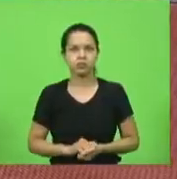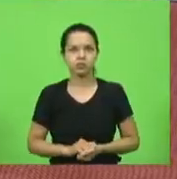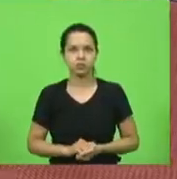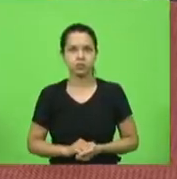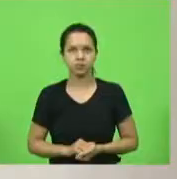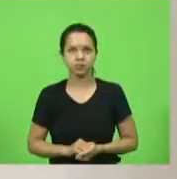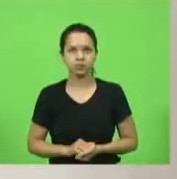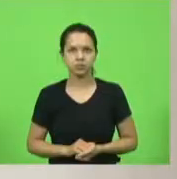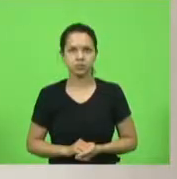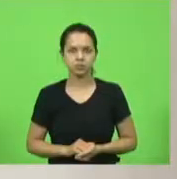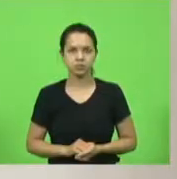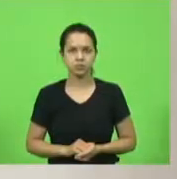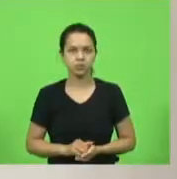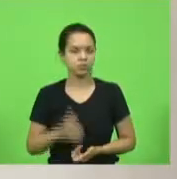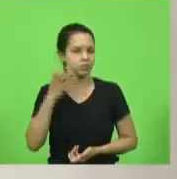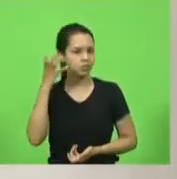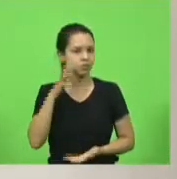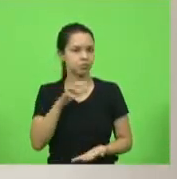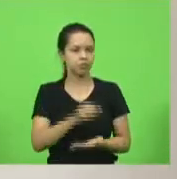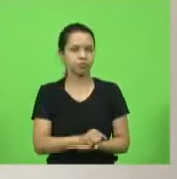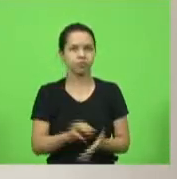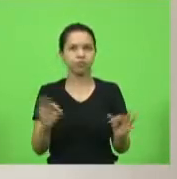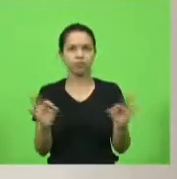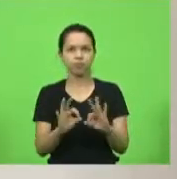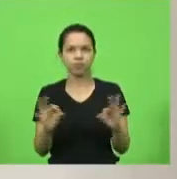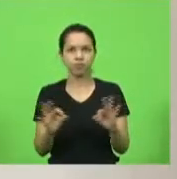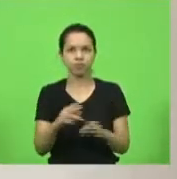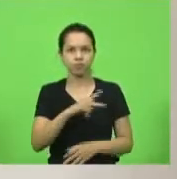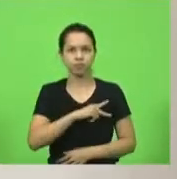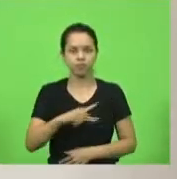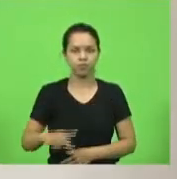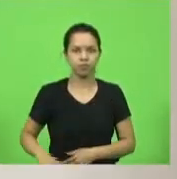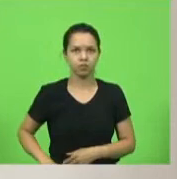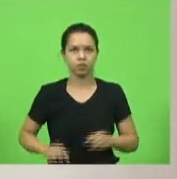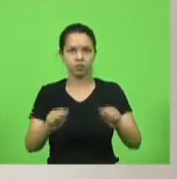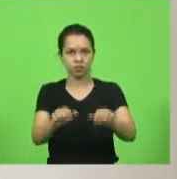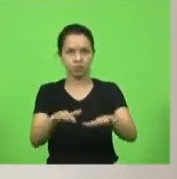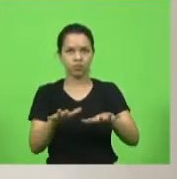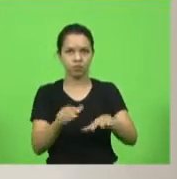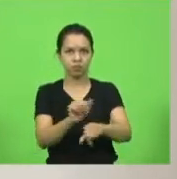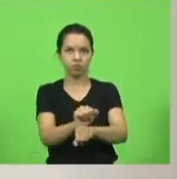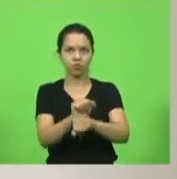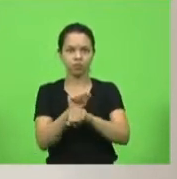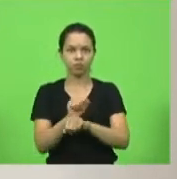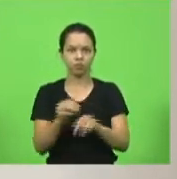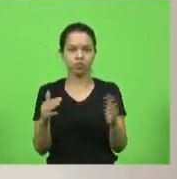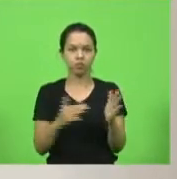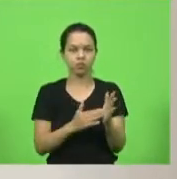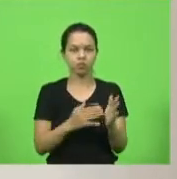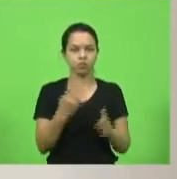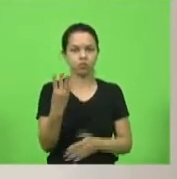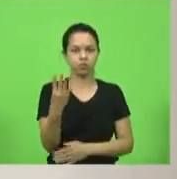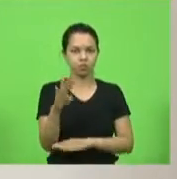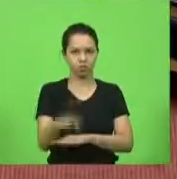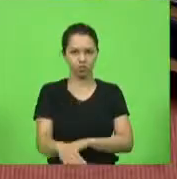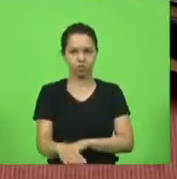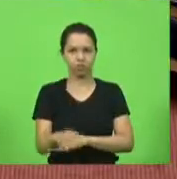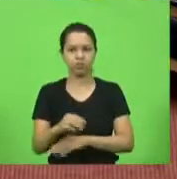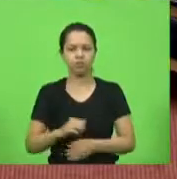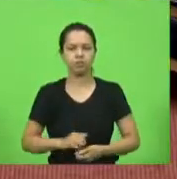não havendo mais oradores inscritos esta presidência suspende a sessão até as 16 horas sessão sessão e aí